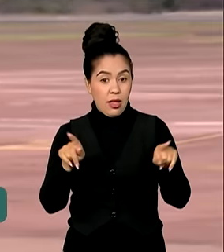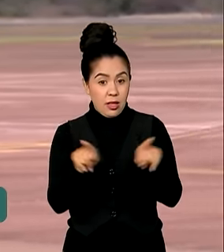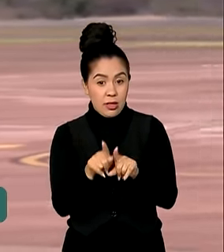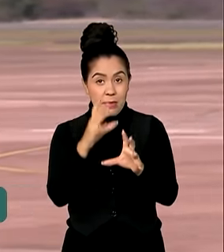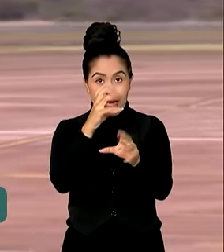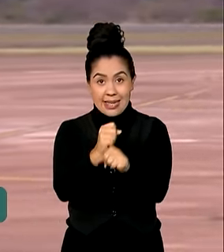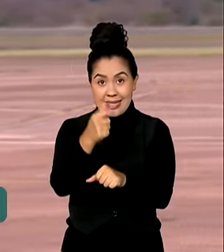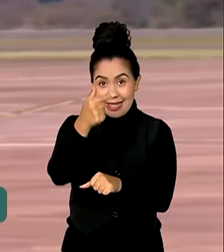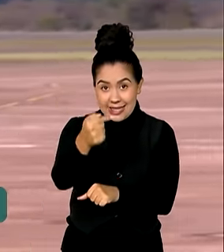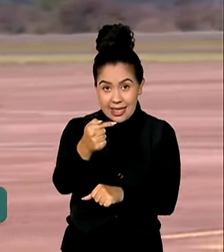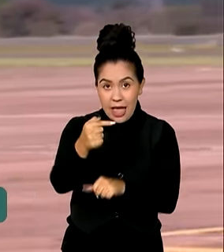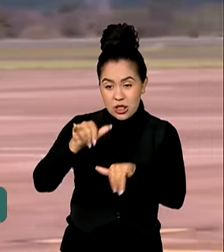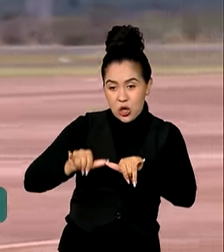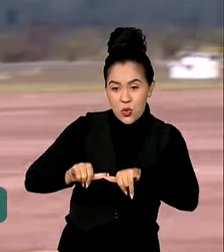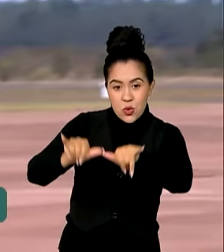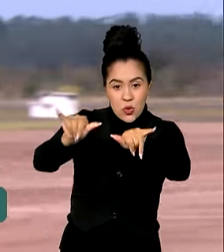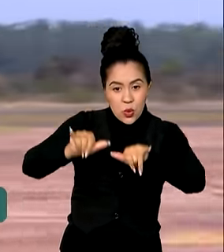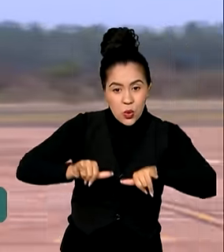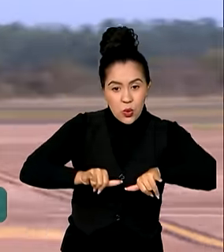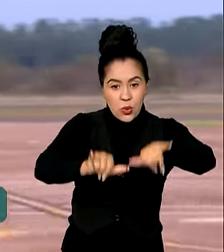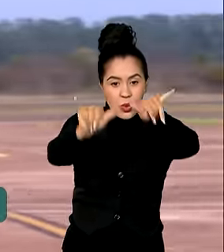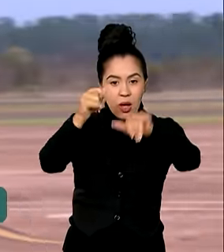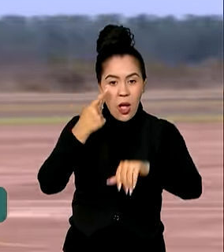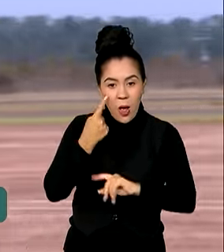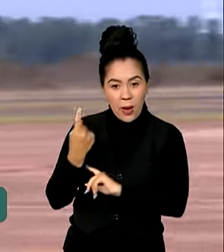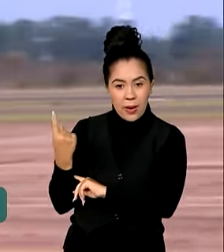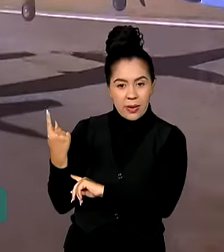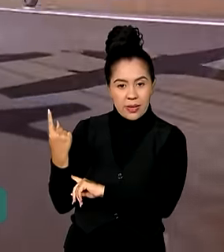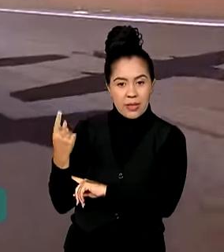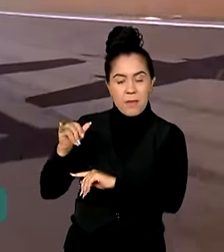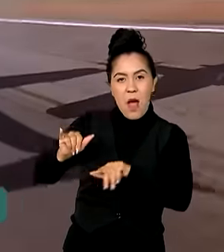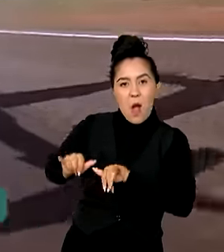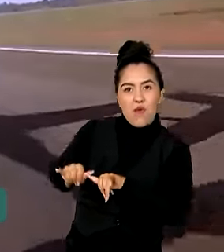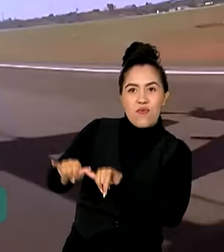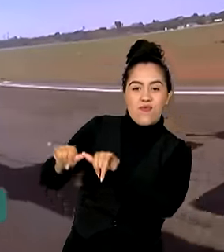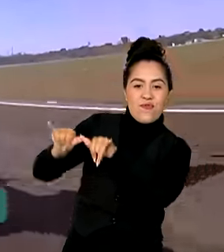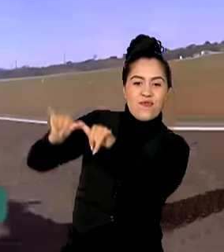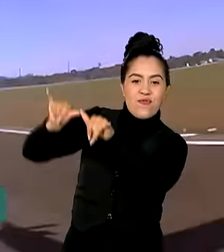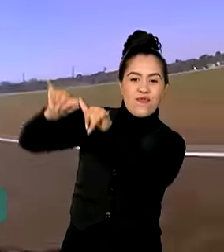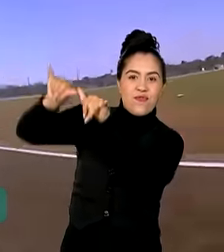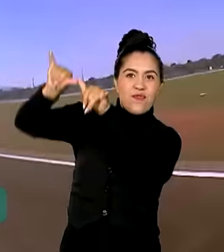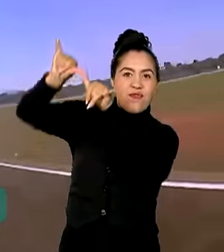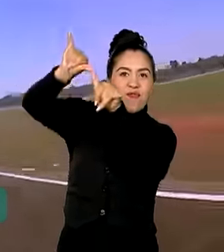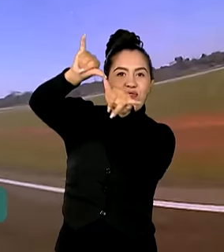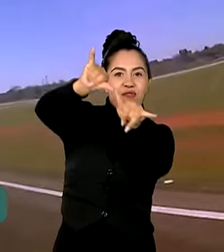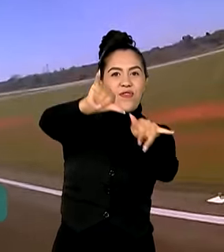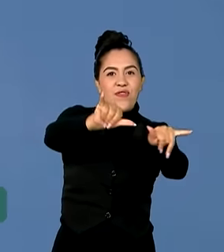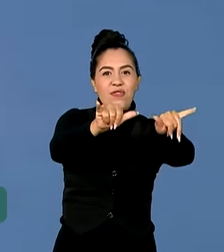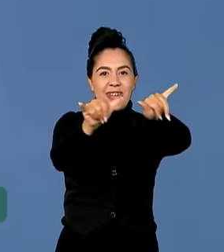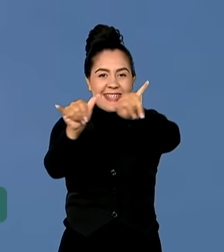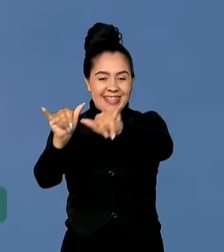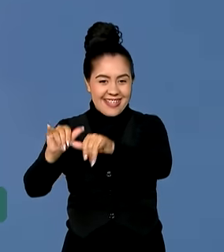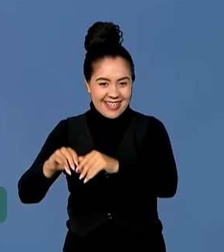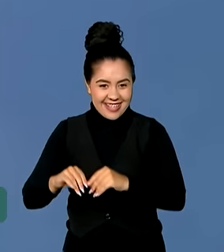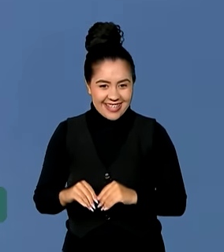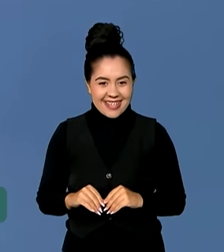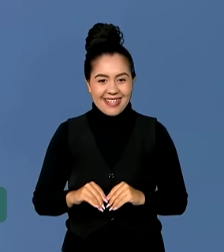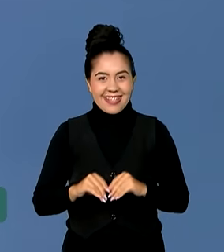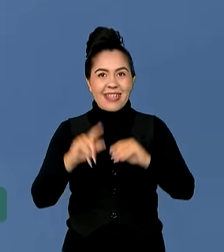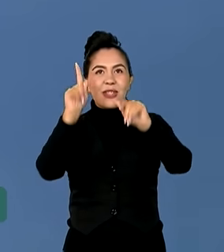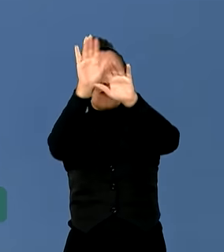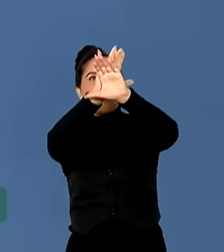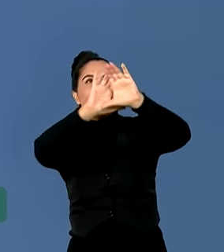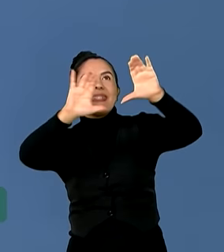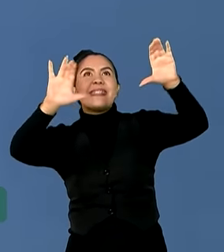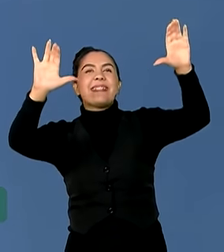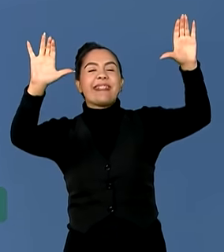sete aeronaves percorrem a pista até ganharem o céu. É como um balé no ar. No céu, não existe